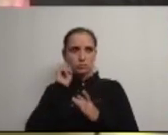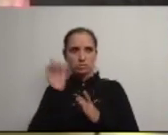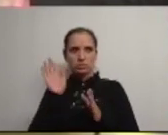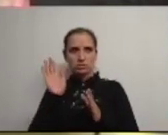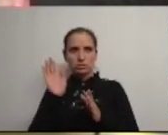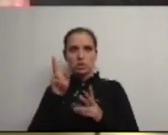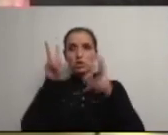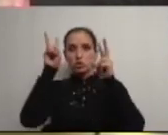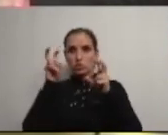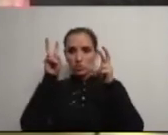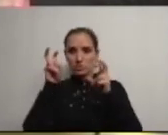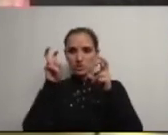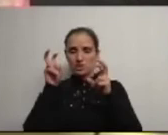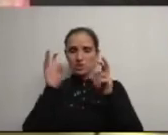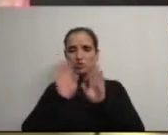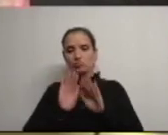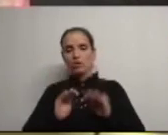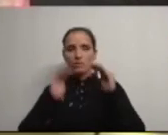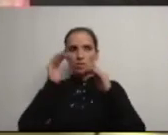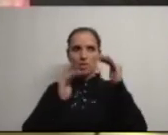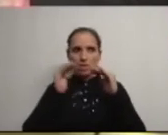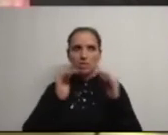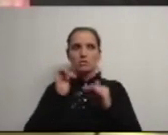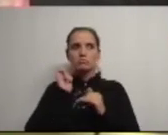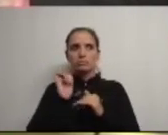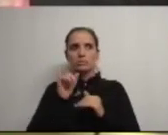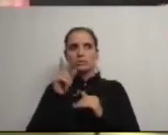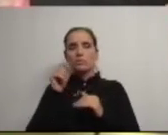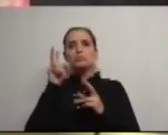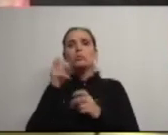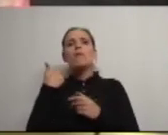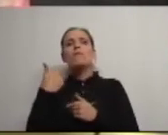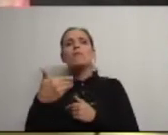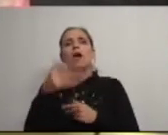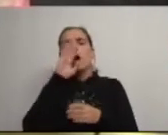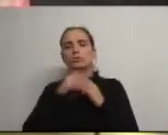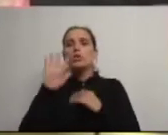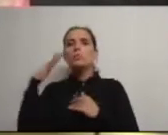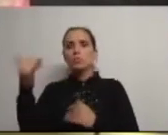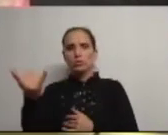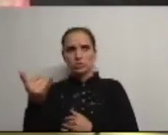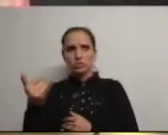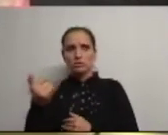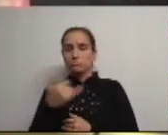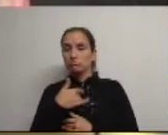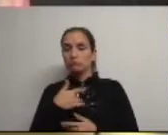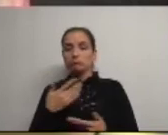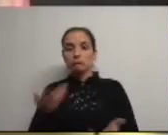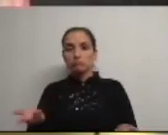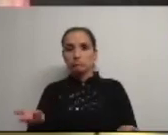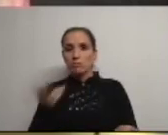sobre a estabilidade e sobre o que é que vai acontecer depois sinceramente